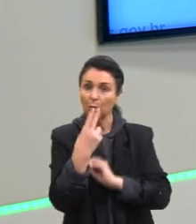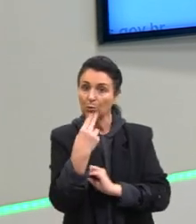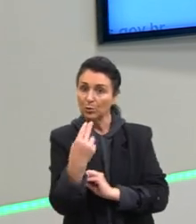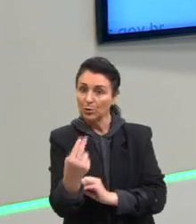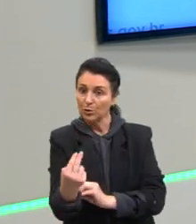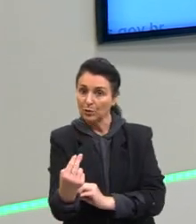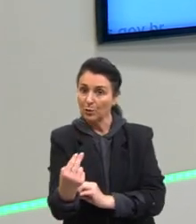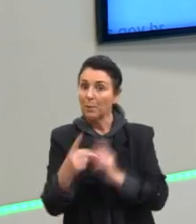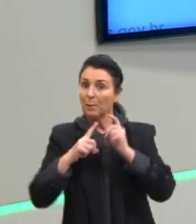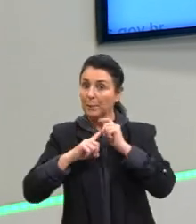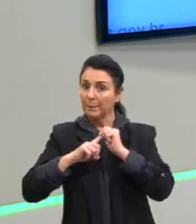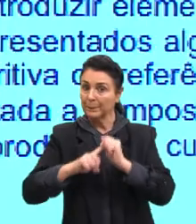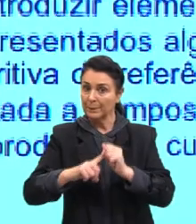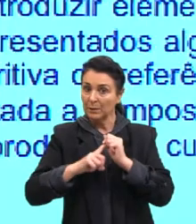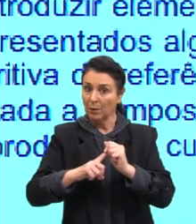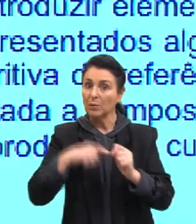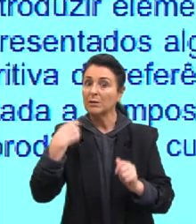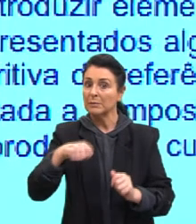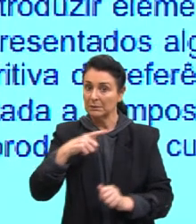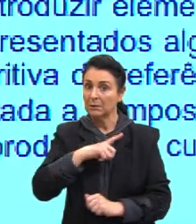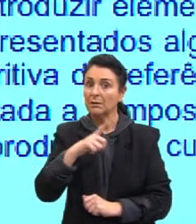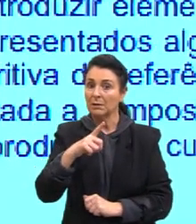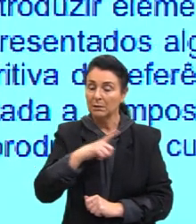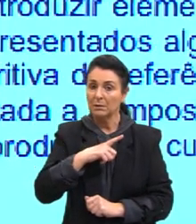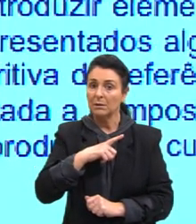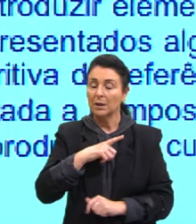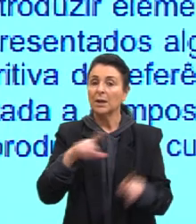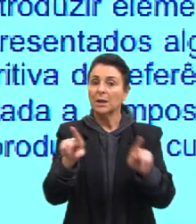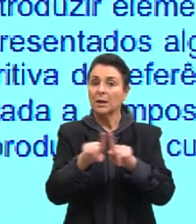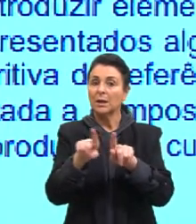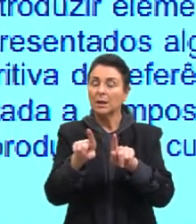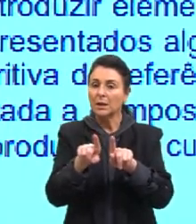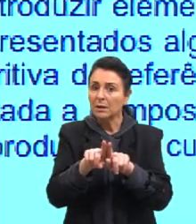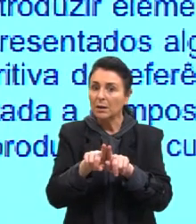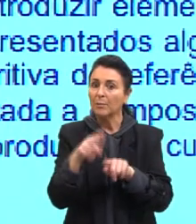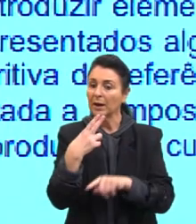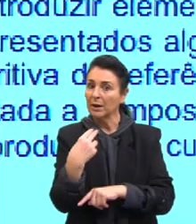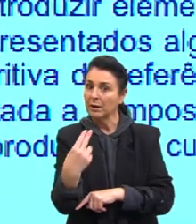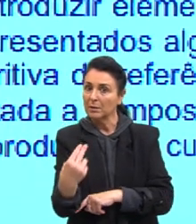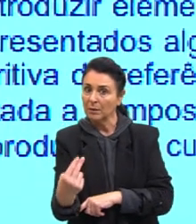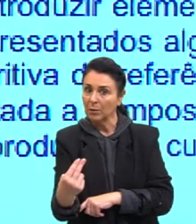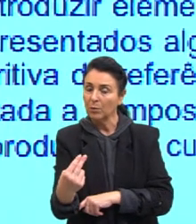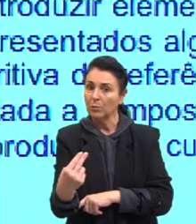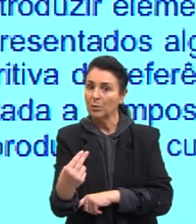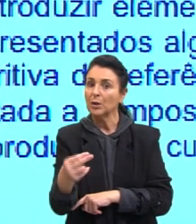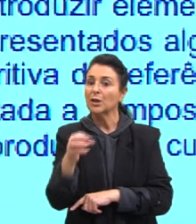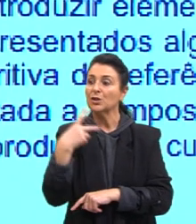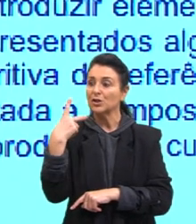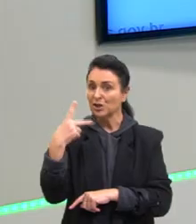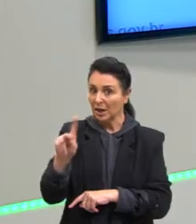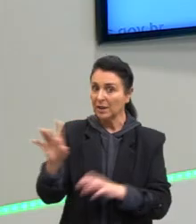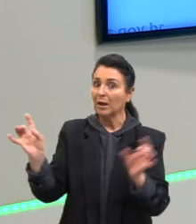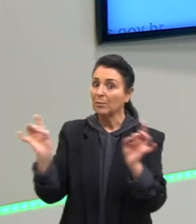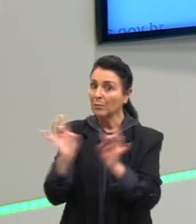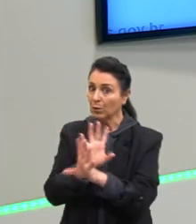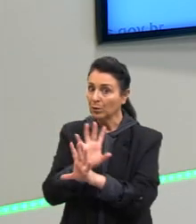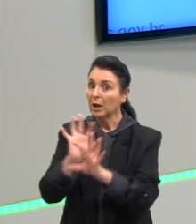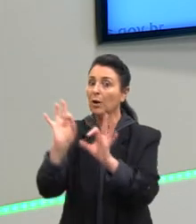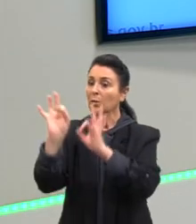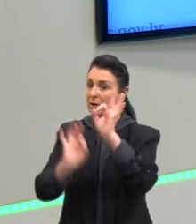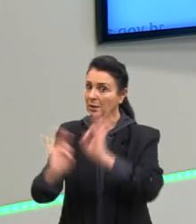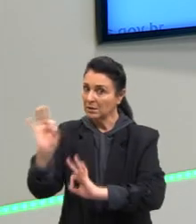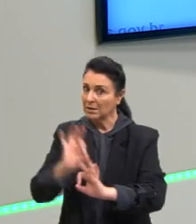referência, que deve ter, e a solução nutritiva preparada pelo produtor para